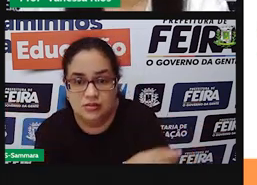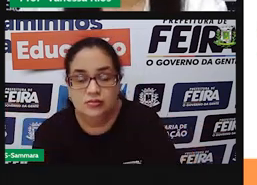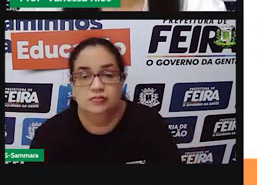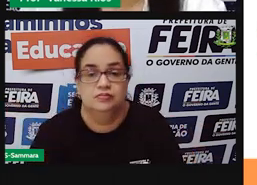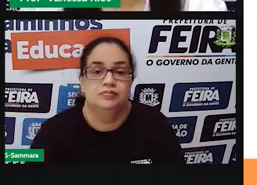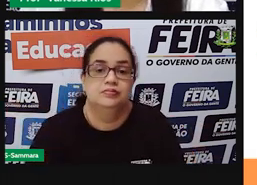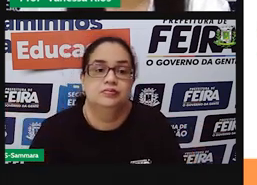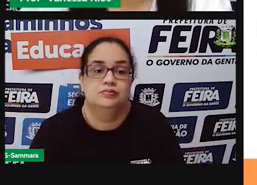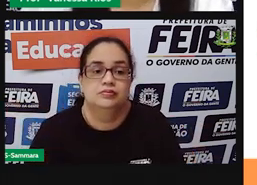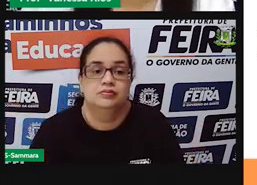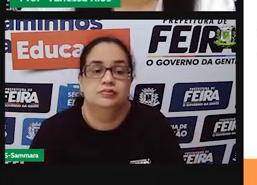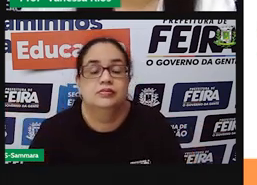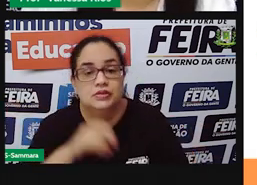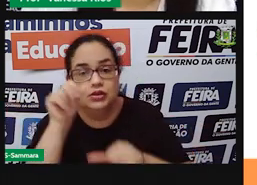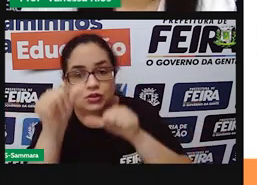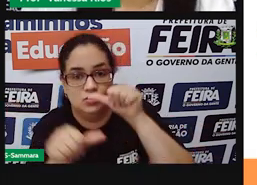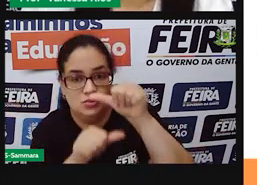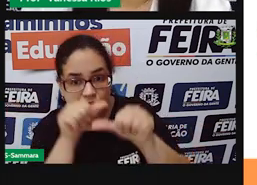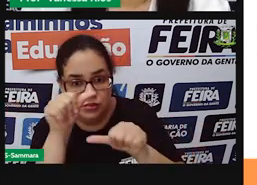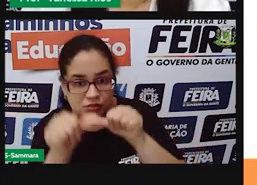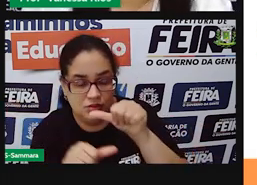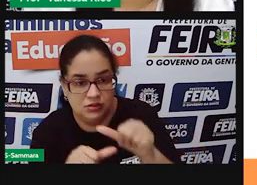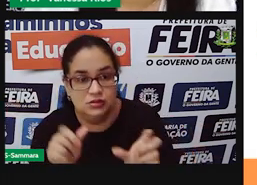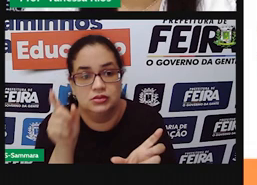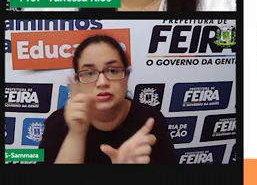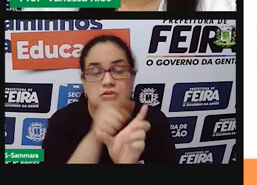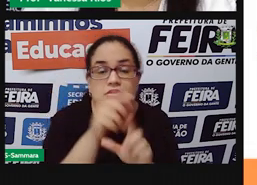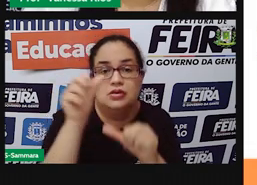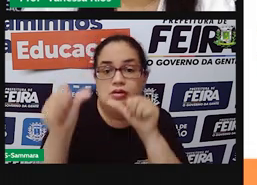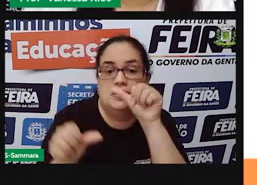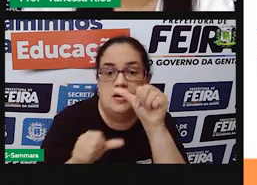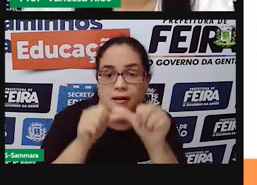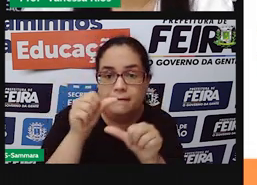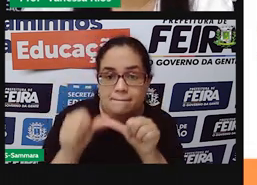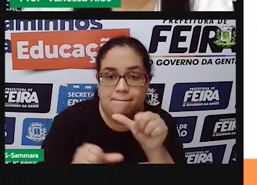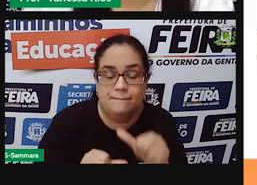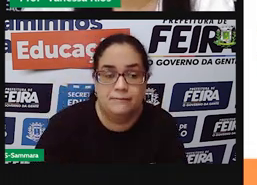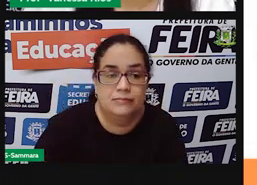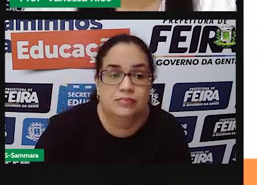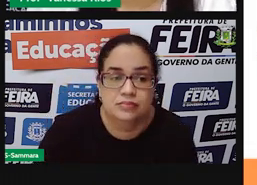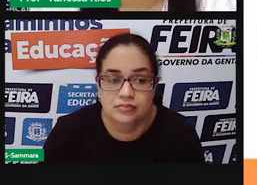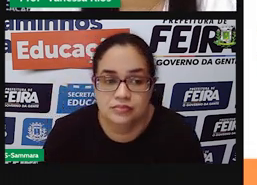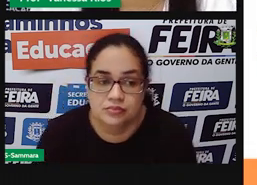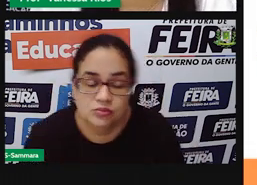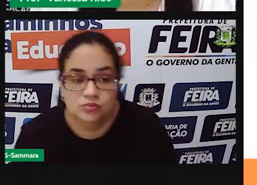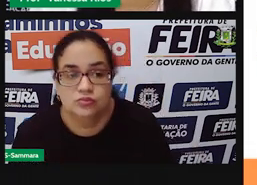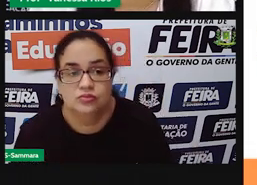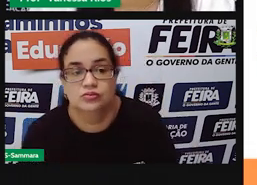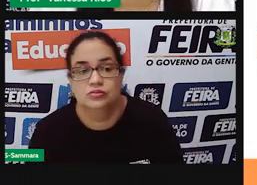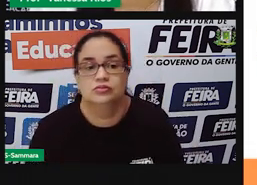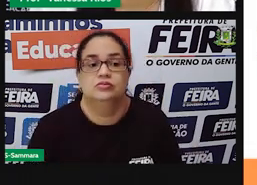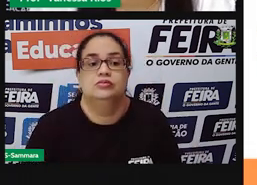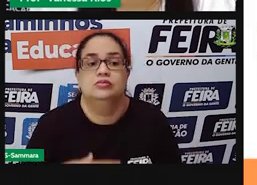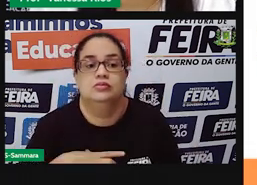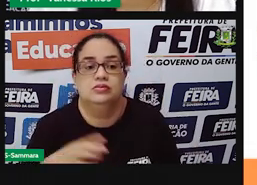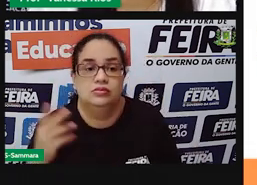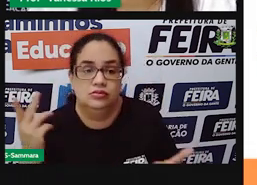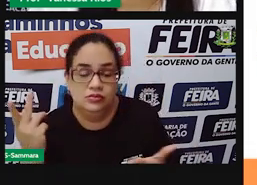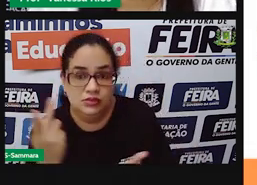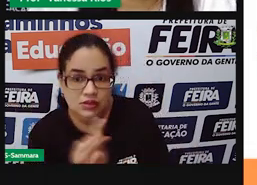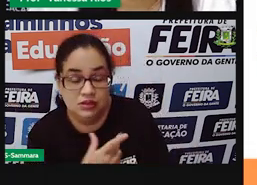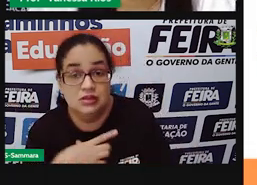irregular, né? Há mudanças no radical. Então, é algo que vai variar de verbo para verbo. Não é algo que está aí